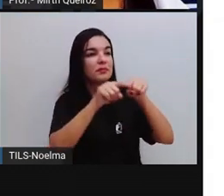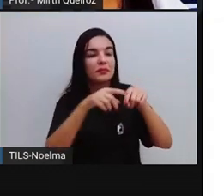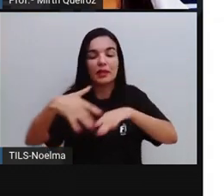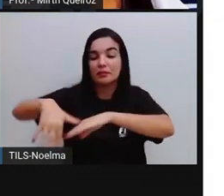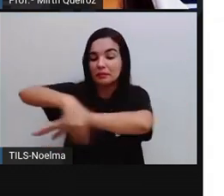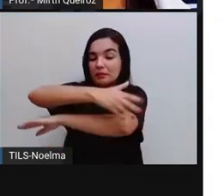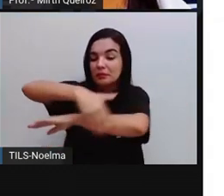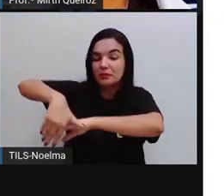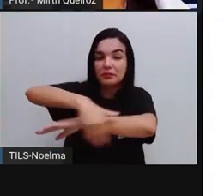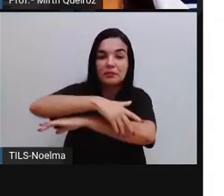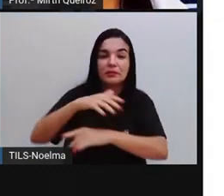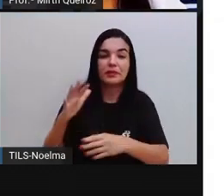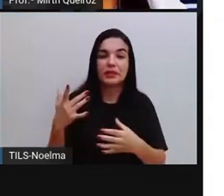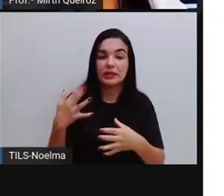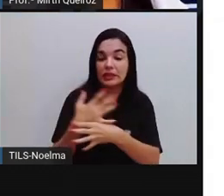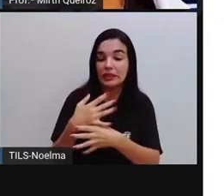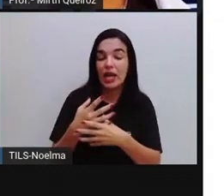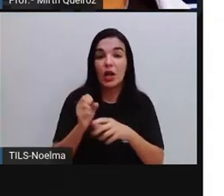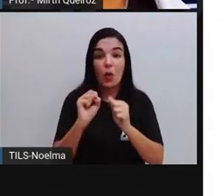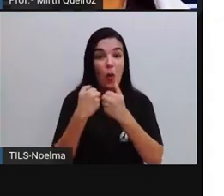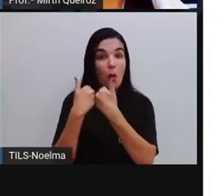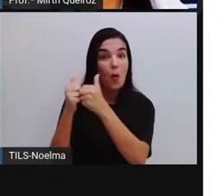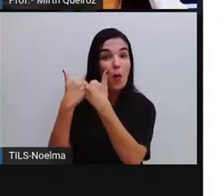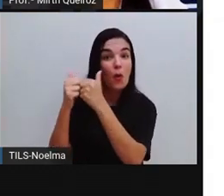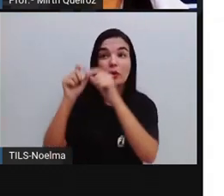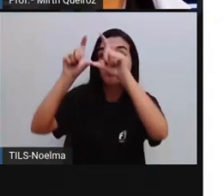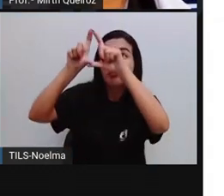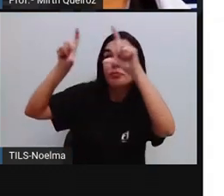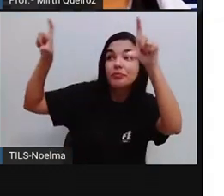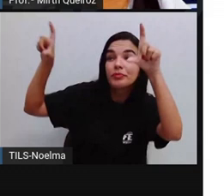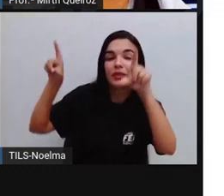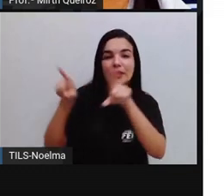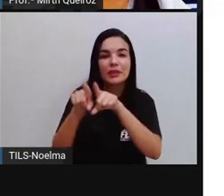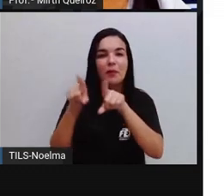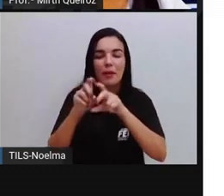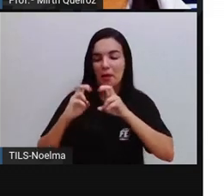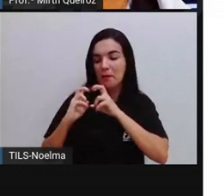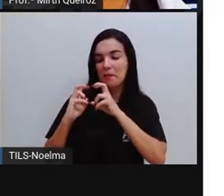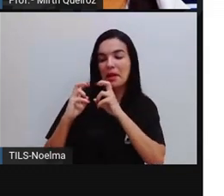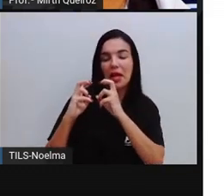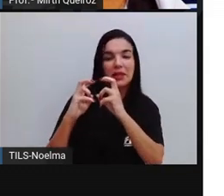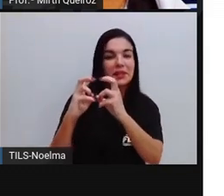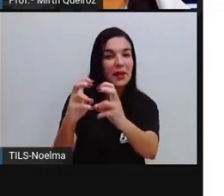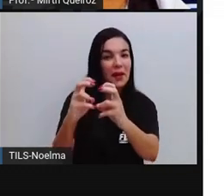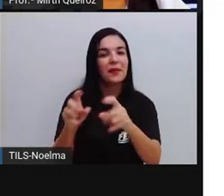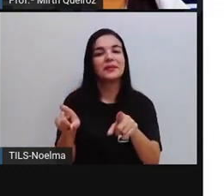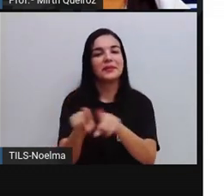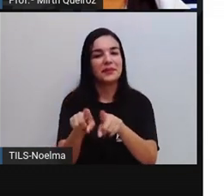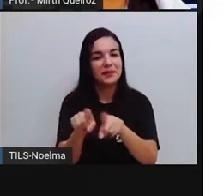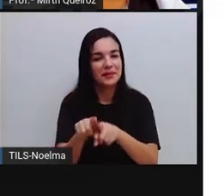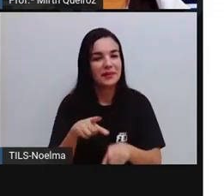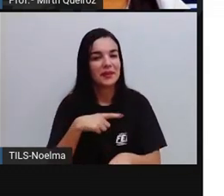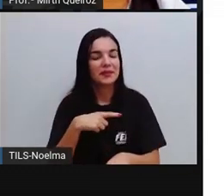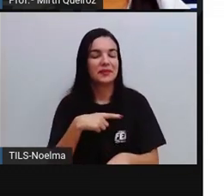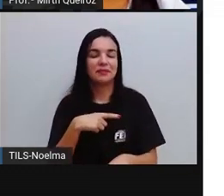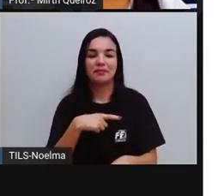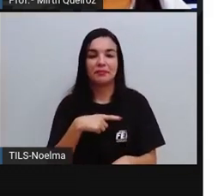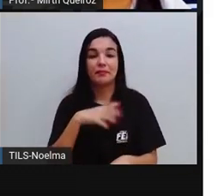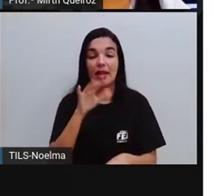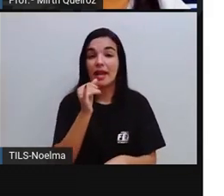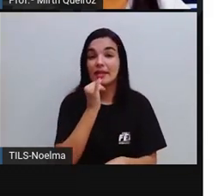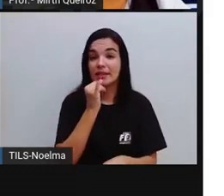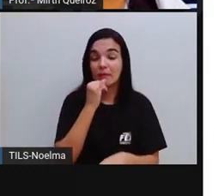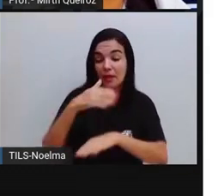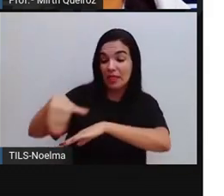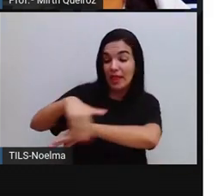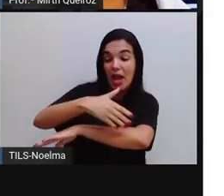pela rua, né, no ônibus, no metrô. A gente vê muito o anúncio publicitário, por exemplo, quando a gente está passando aí